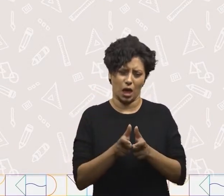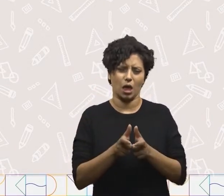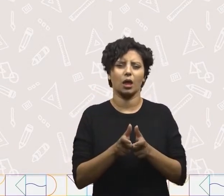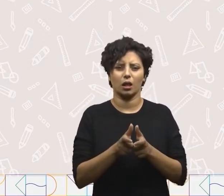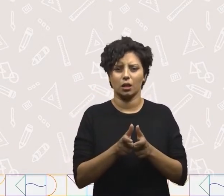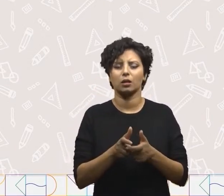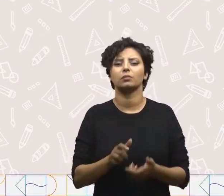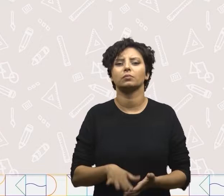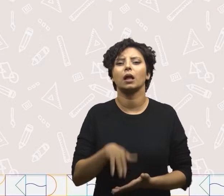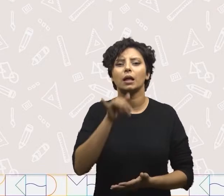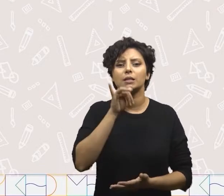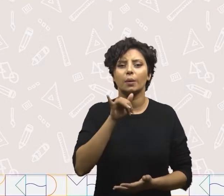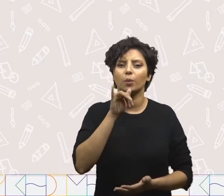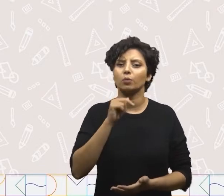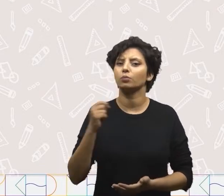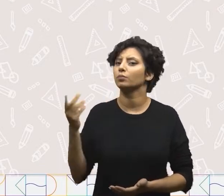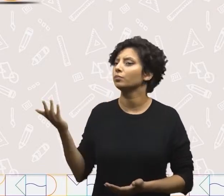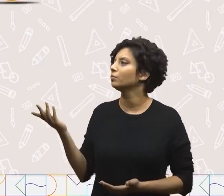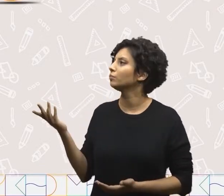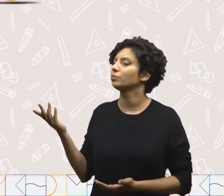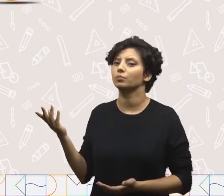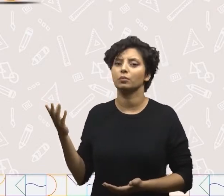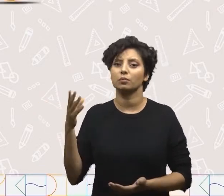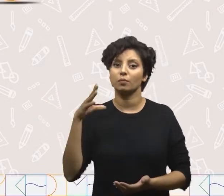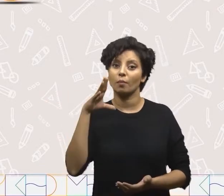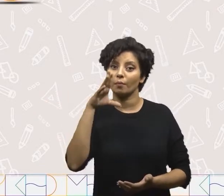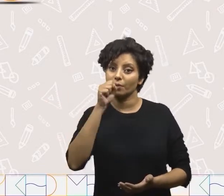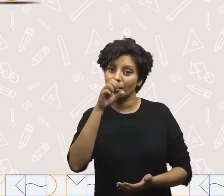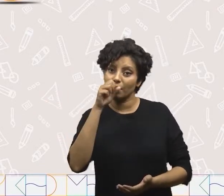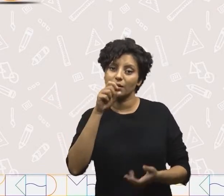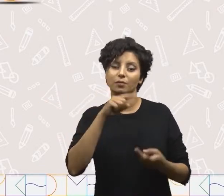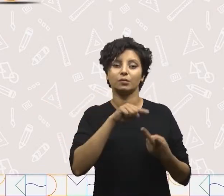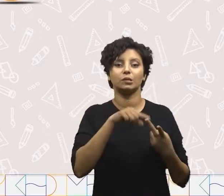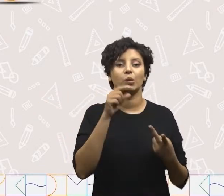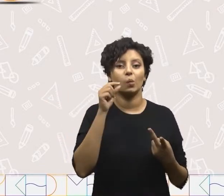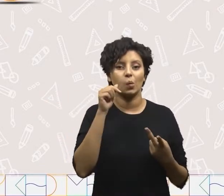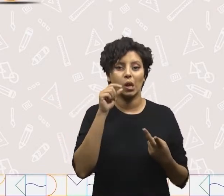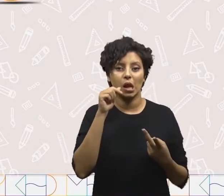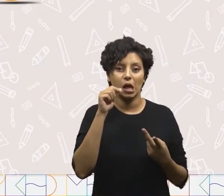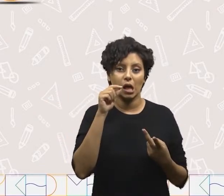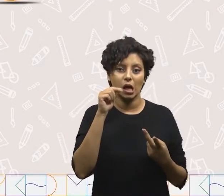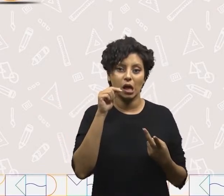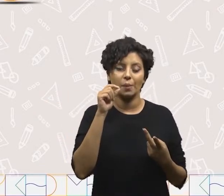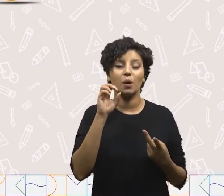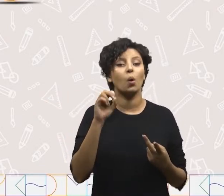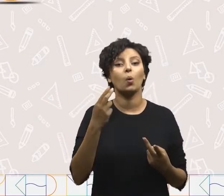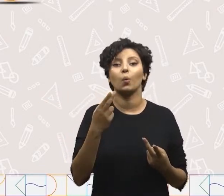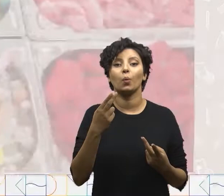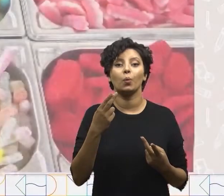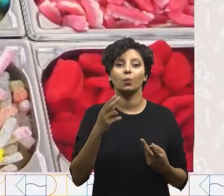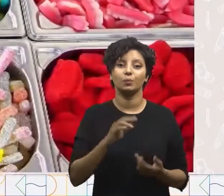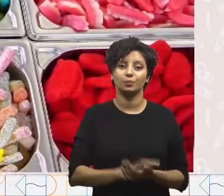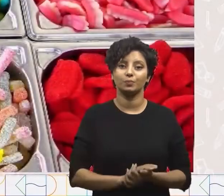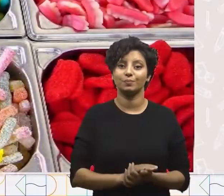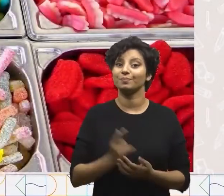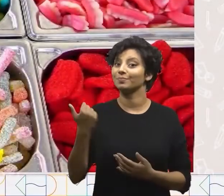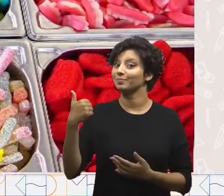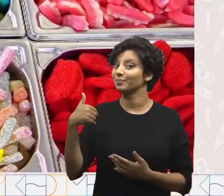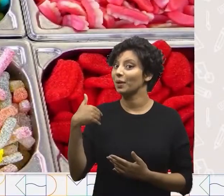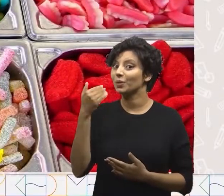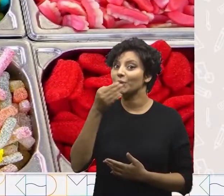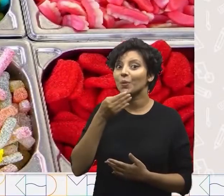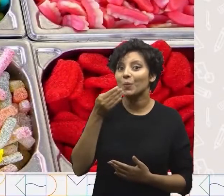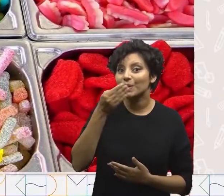pequenas, como, por exemplo, um lápis, uma laranja ou esses